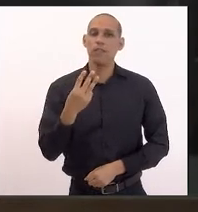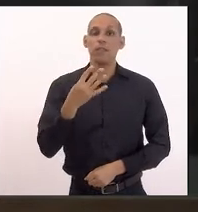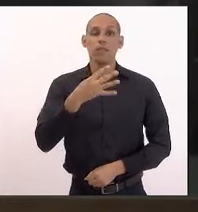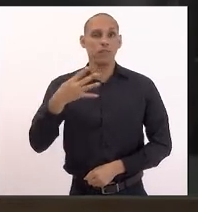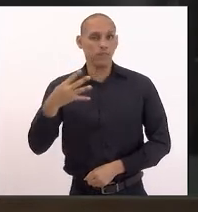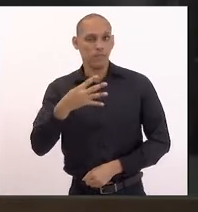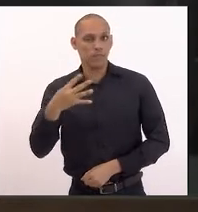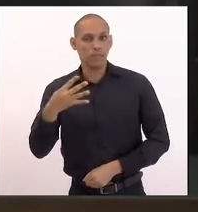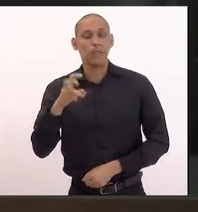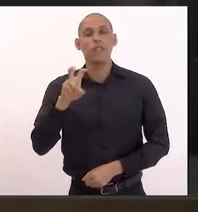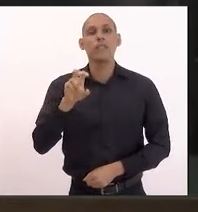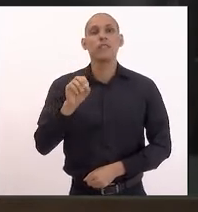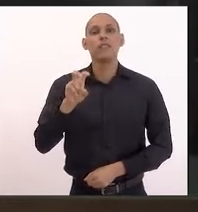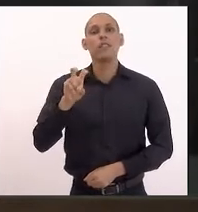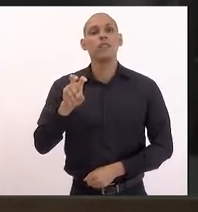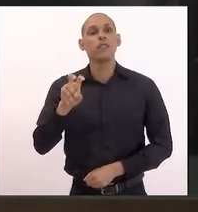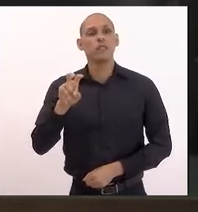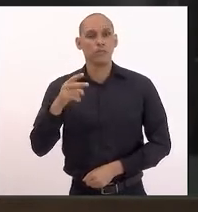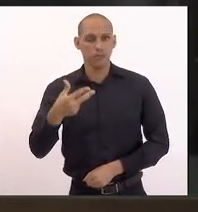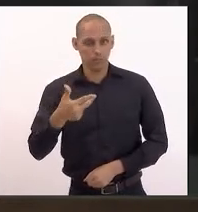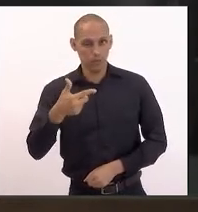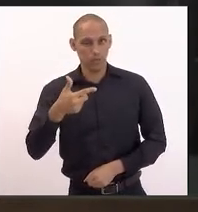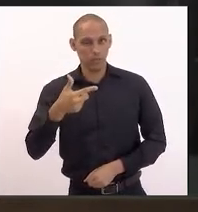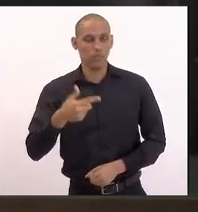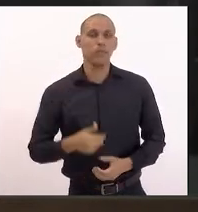44, 50 e 52.